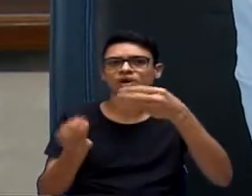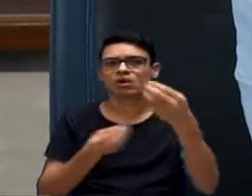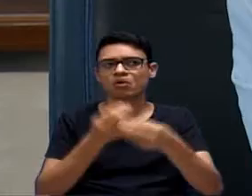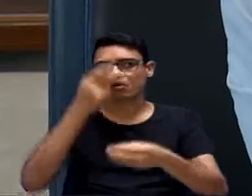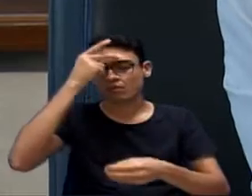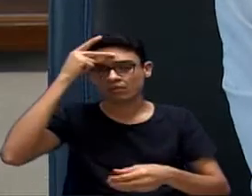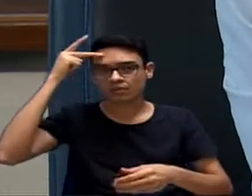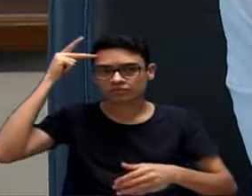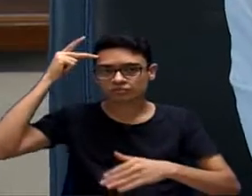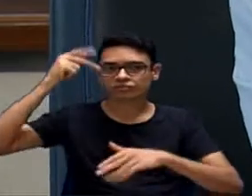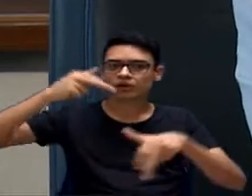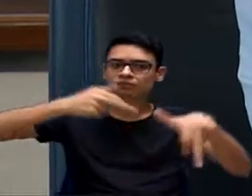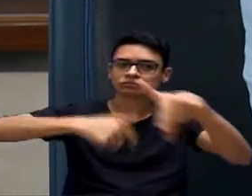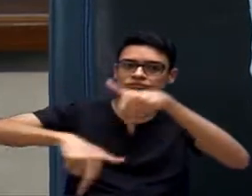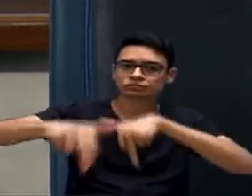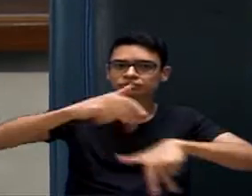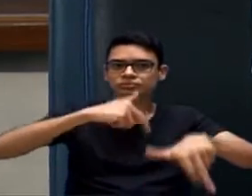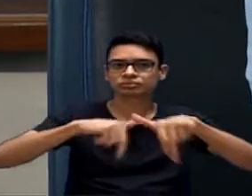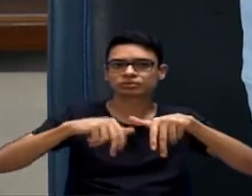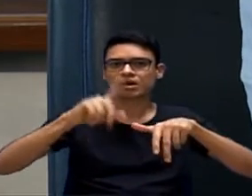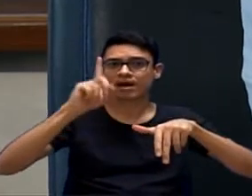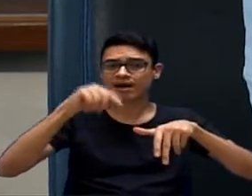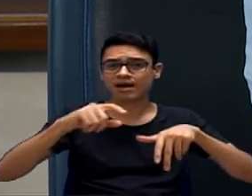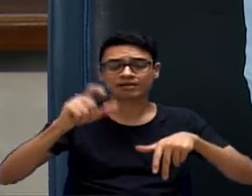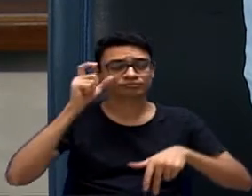deveriam ser estudadas seriamente.